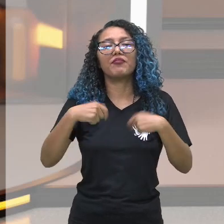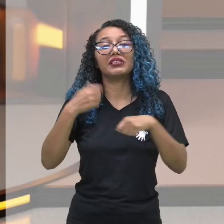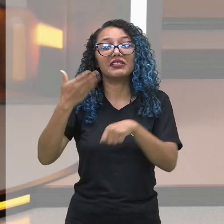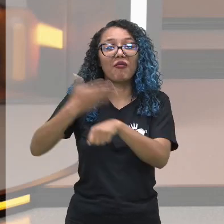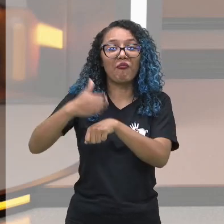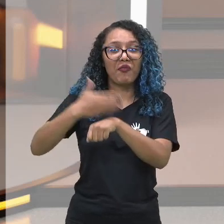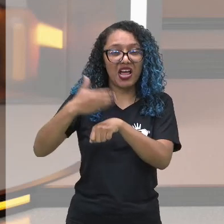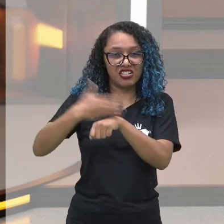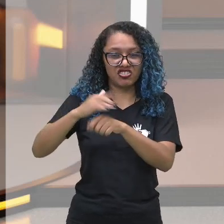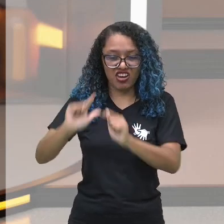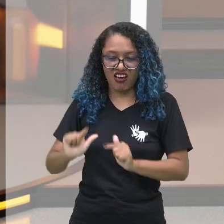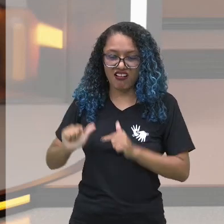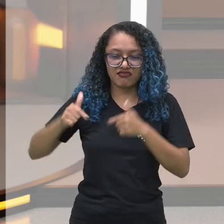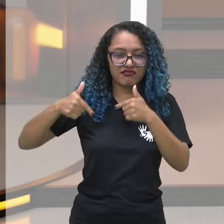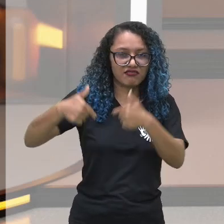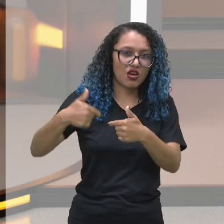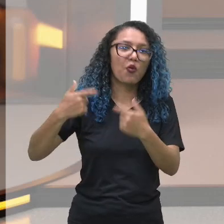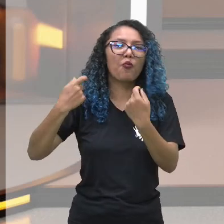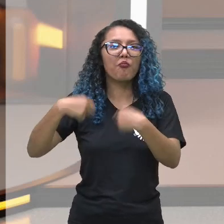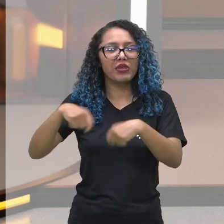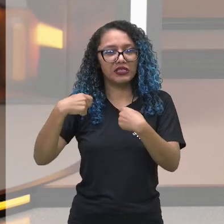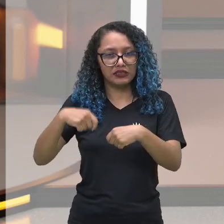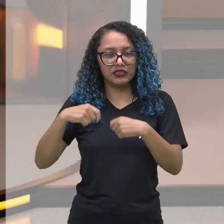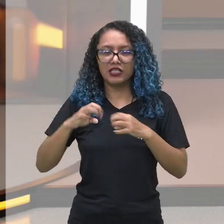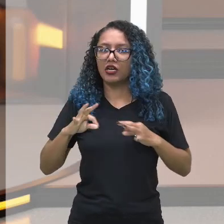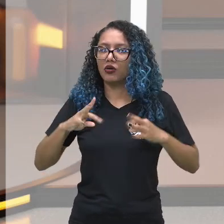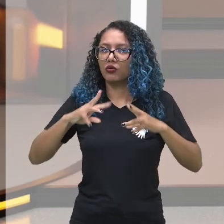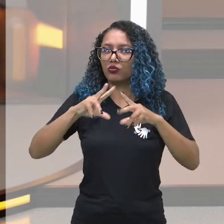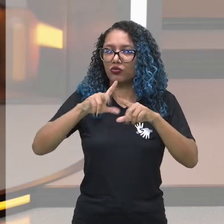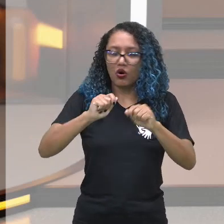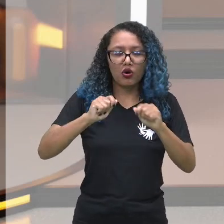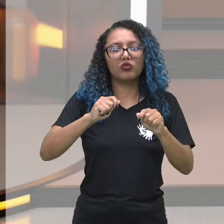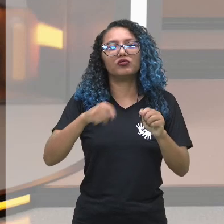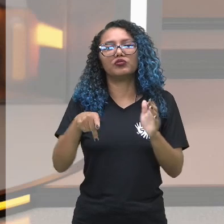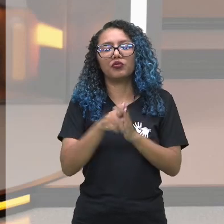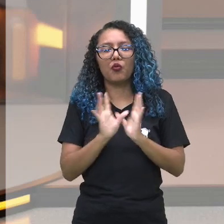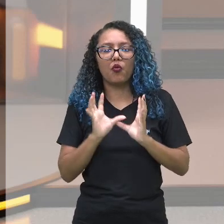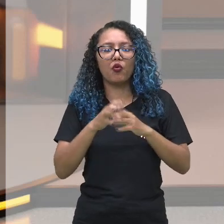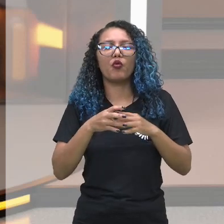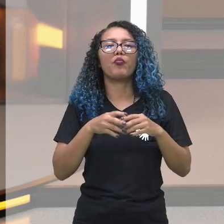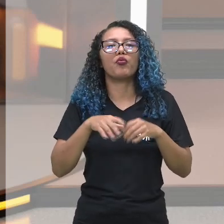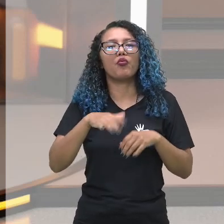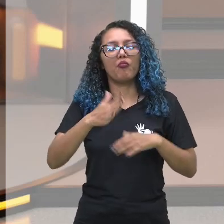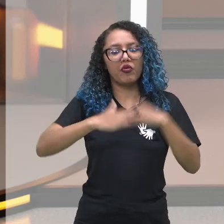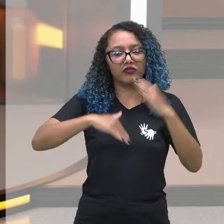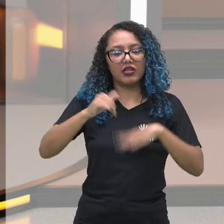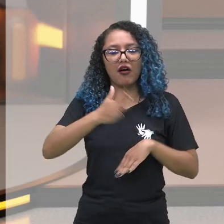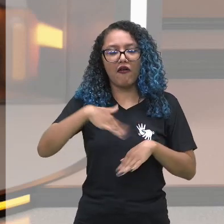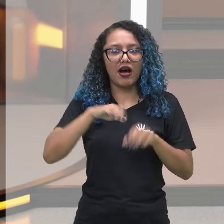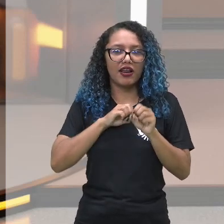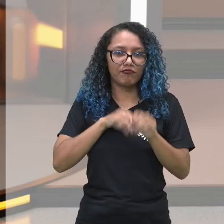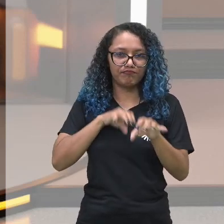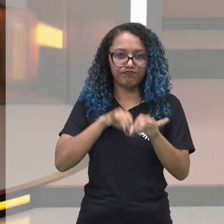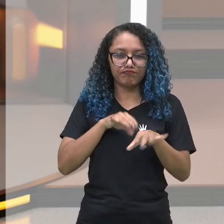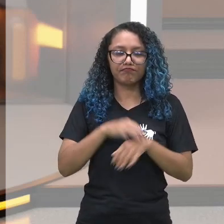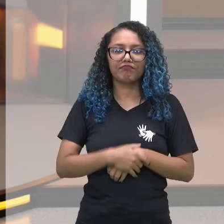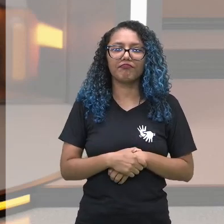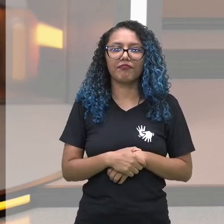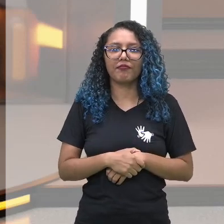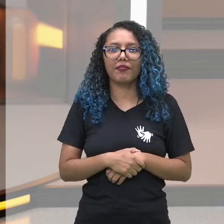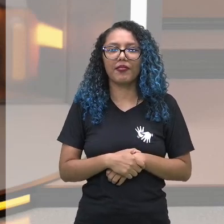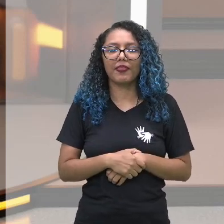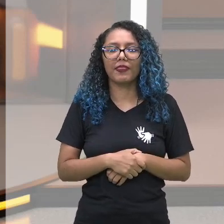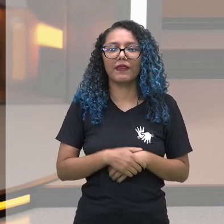parte da prática de todos e todas educadores e educadoras. Quem nos diz isso é